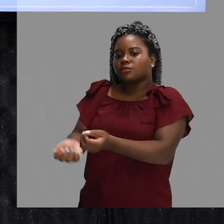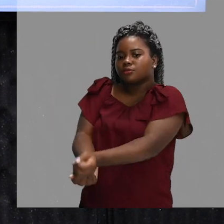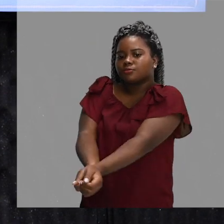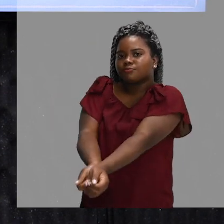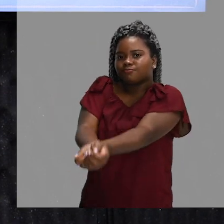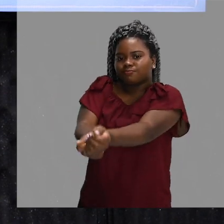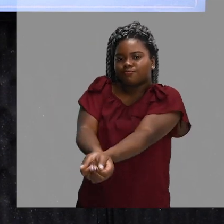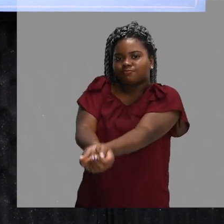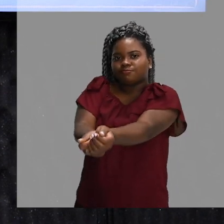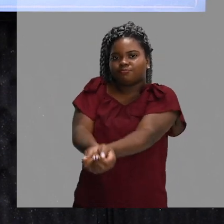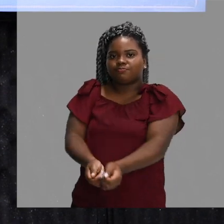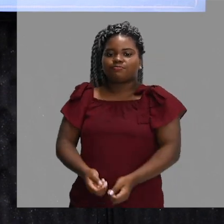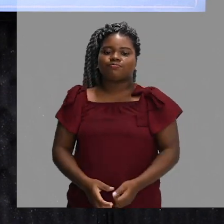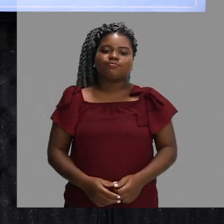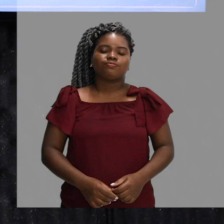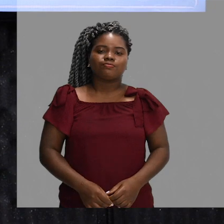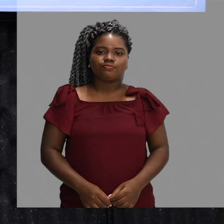manchete.